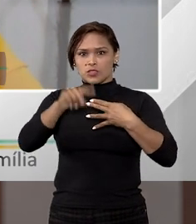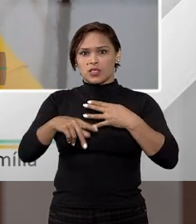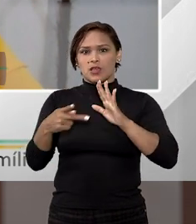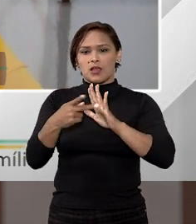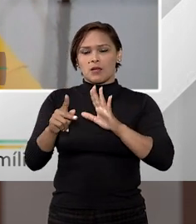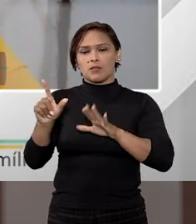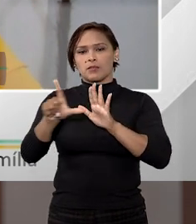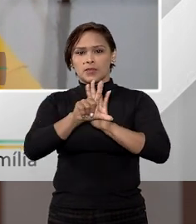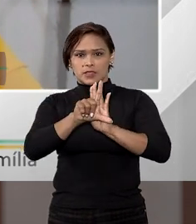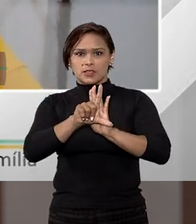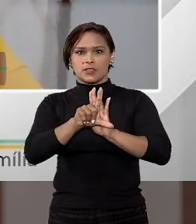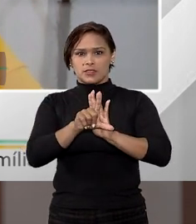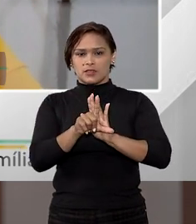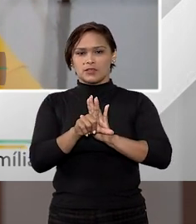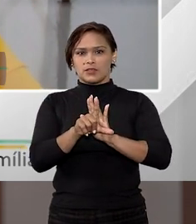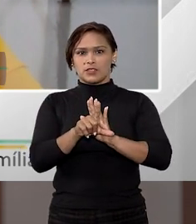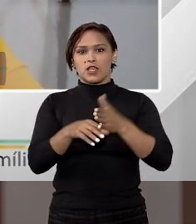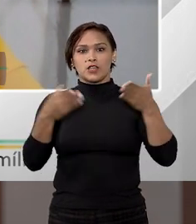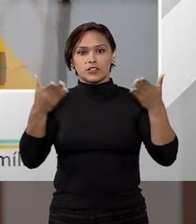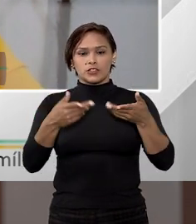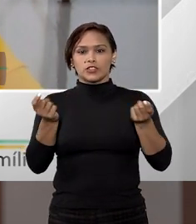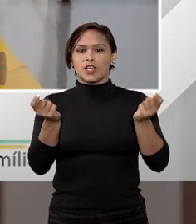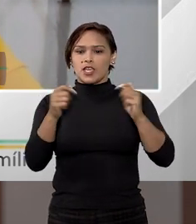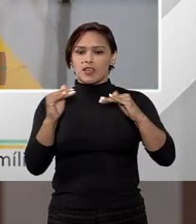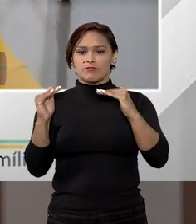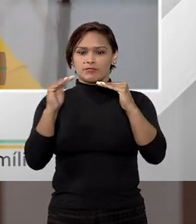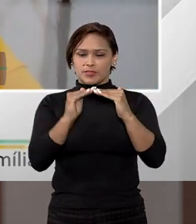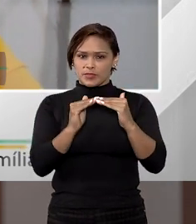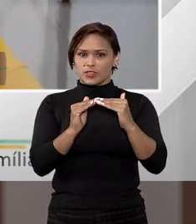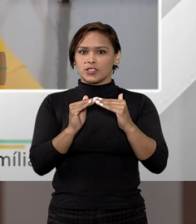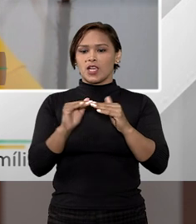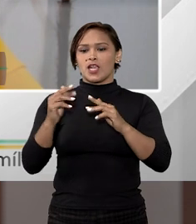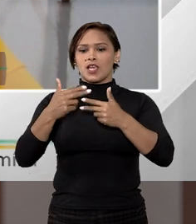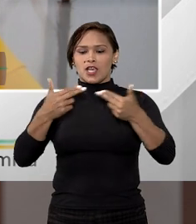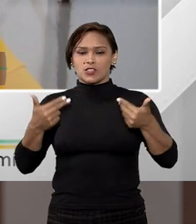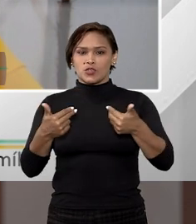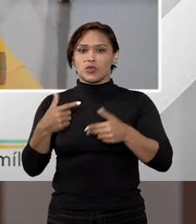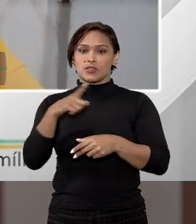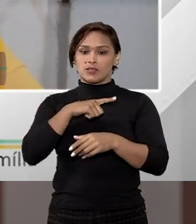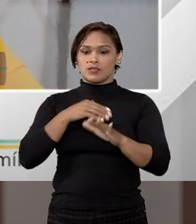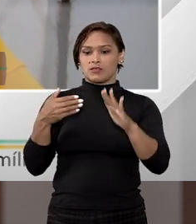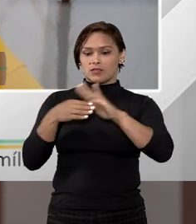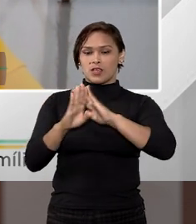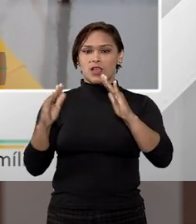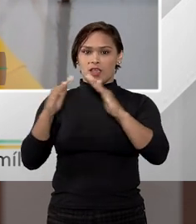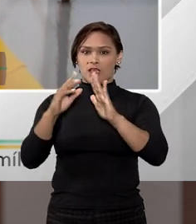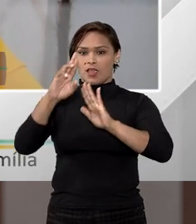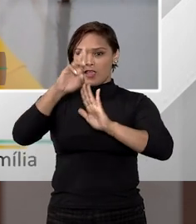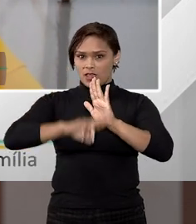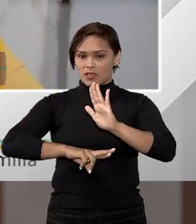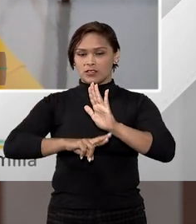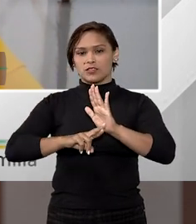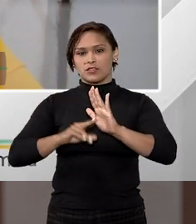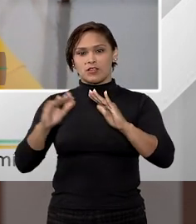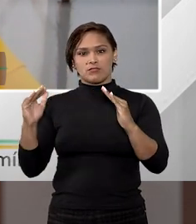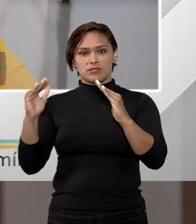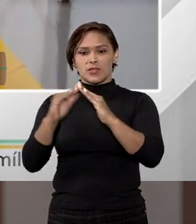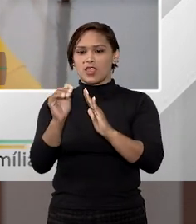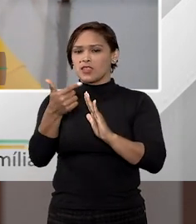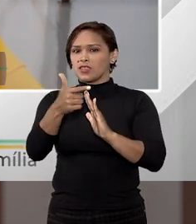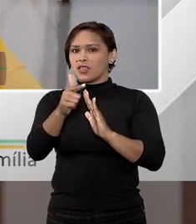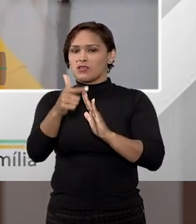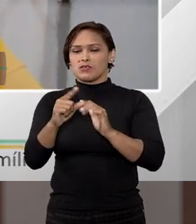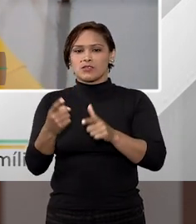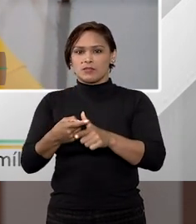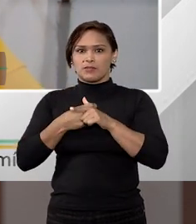e na própria legislação inclusive, já é consignado que os bens que guarnecem residência, regra geral, eles não